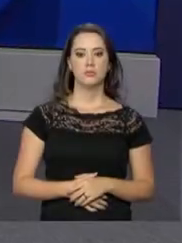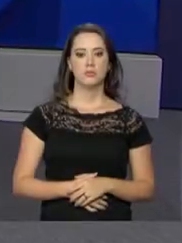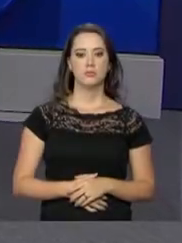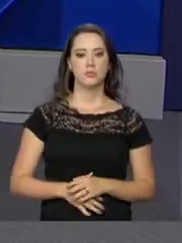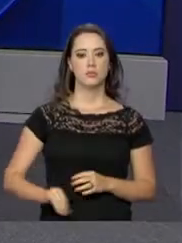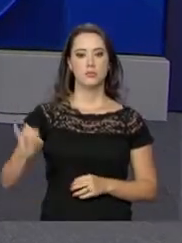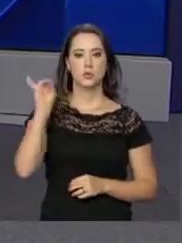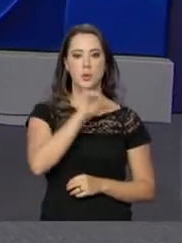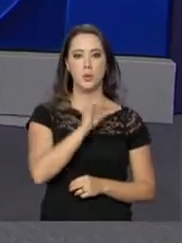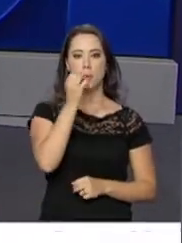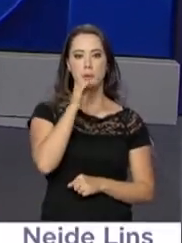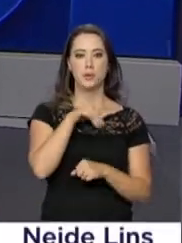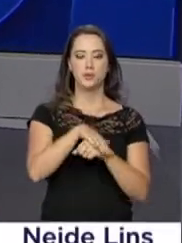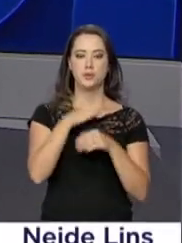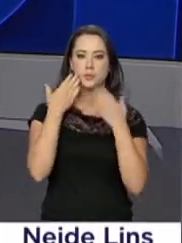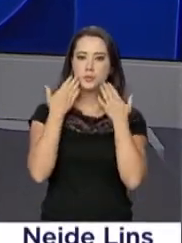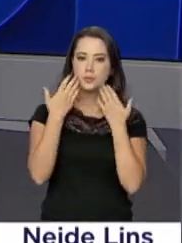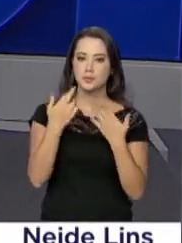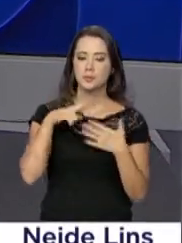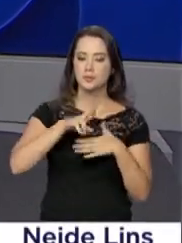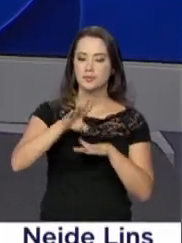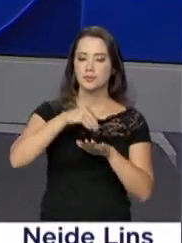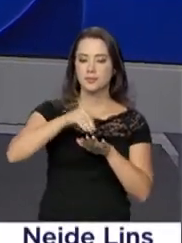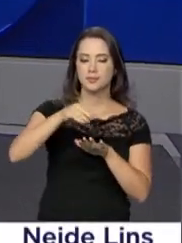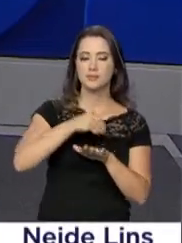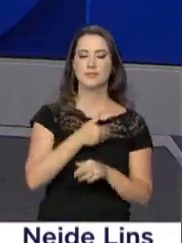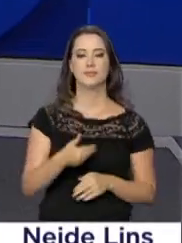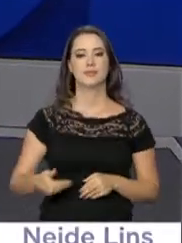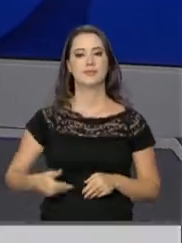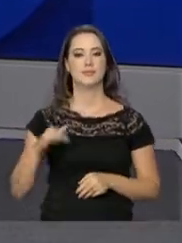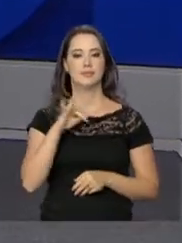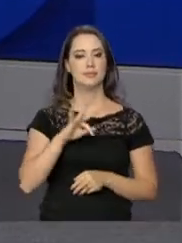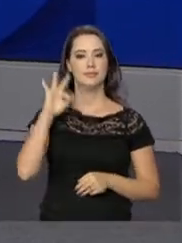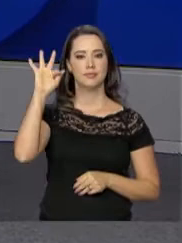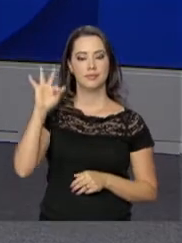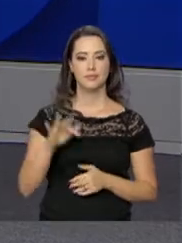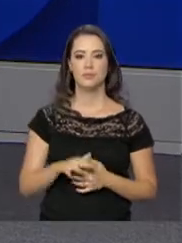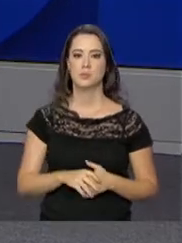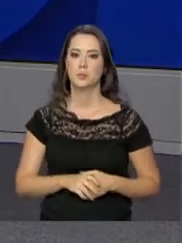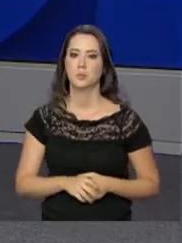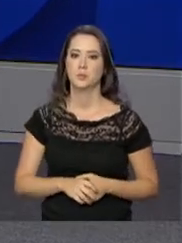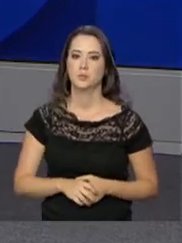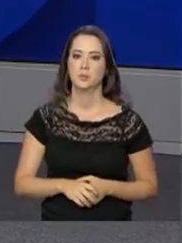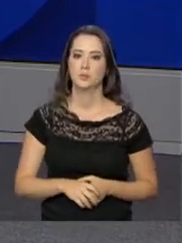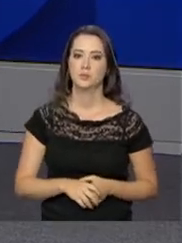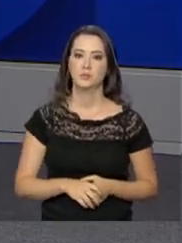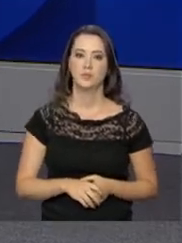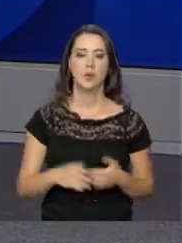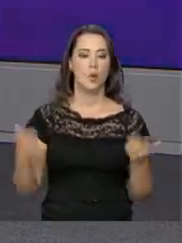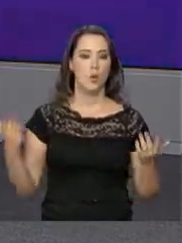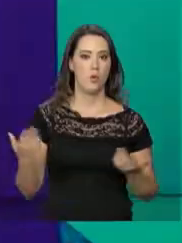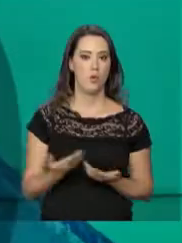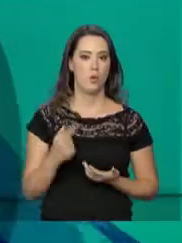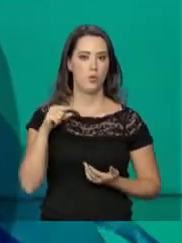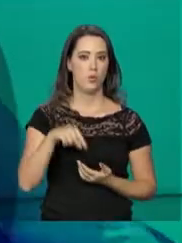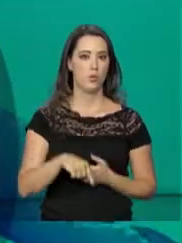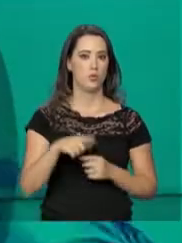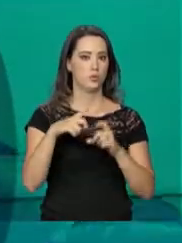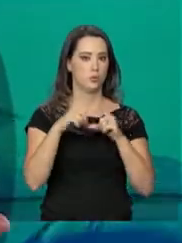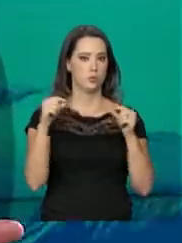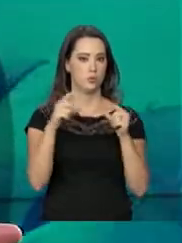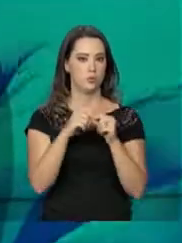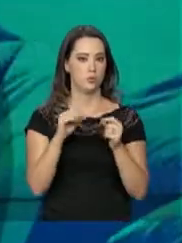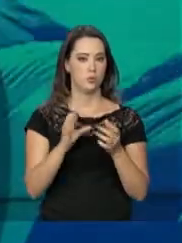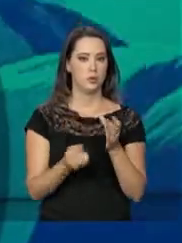Olá, boa noite. Estamos de volta com o repórter NBR e as notícias do governo federal. Foi instalado hoje aqui em